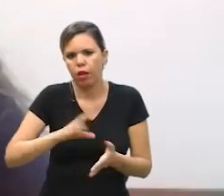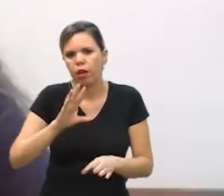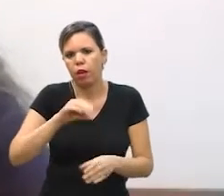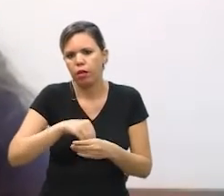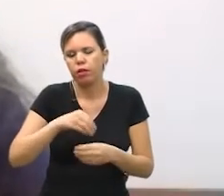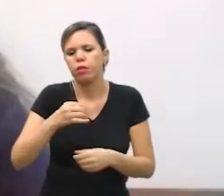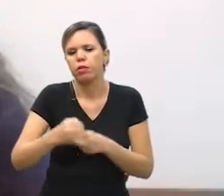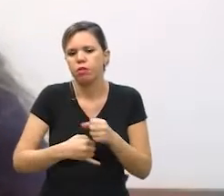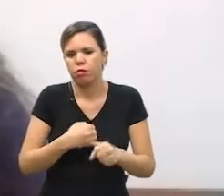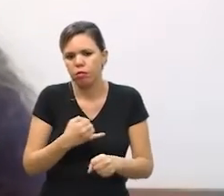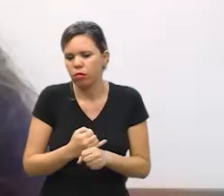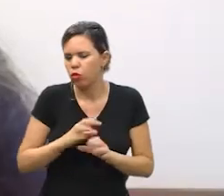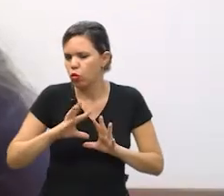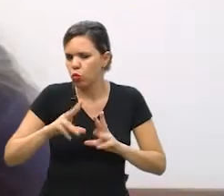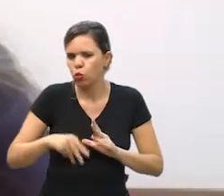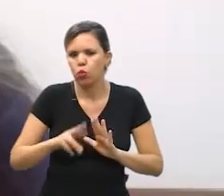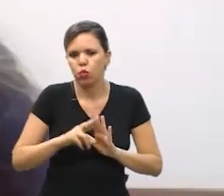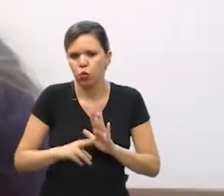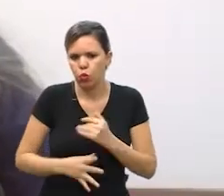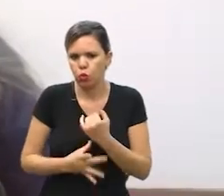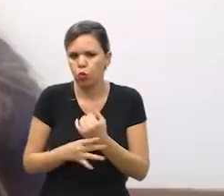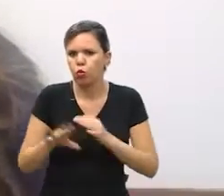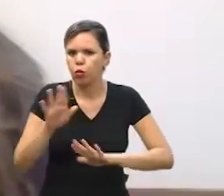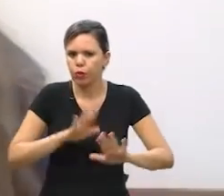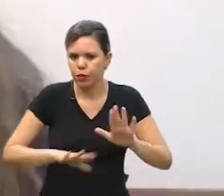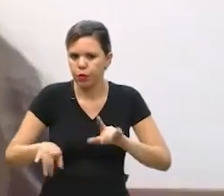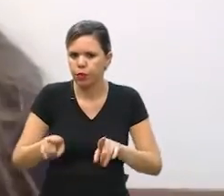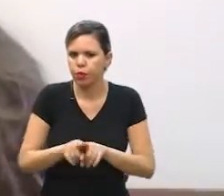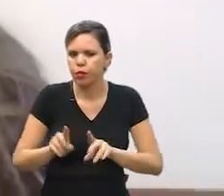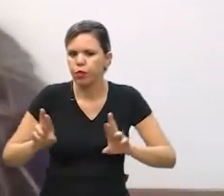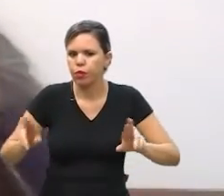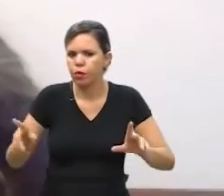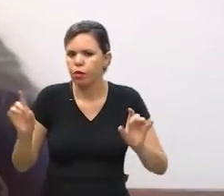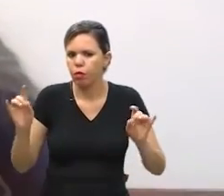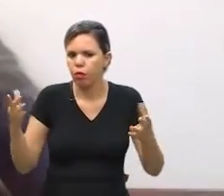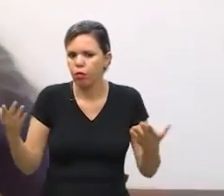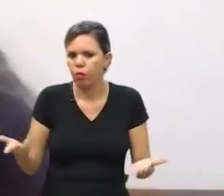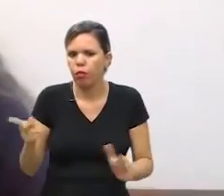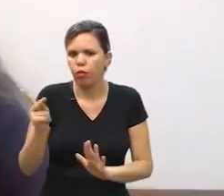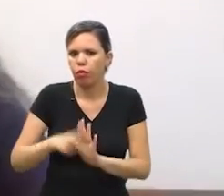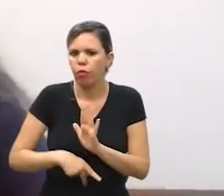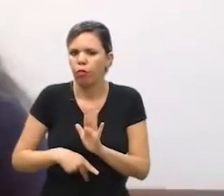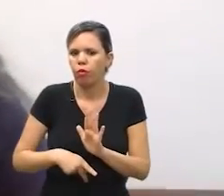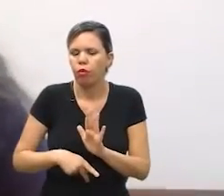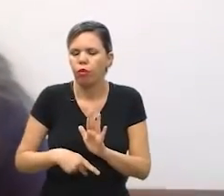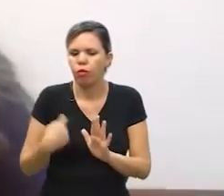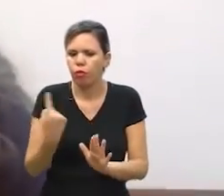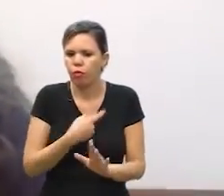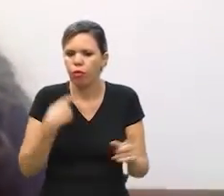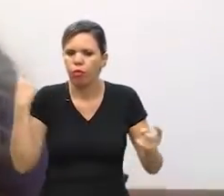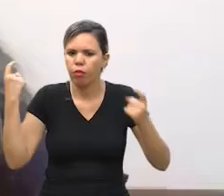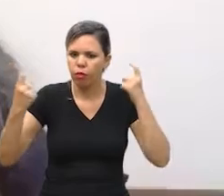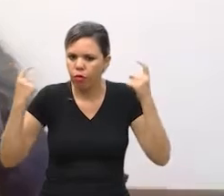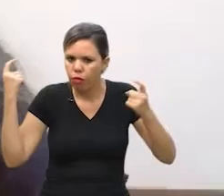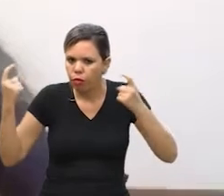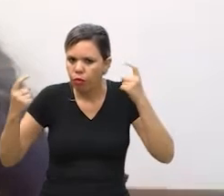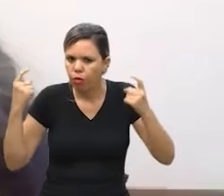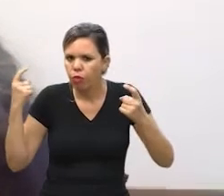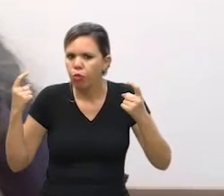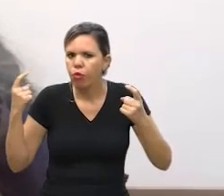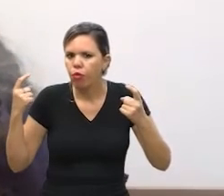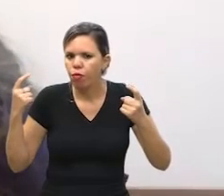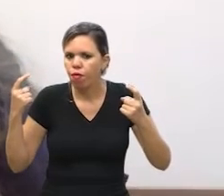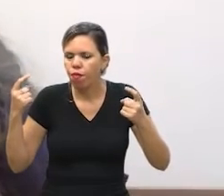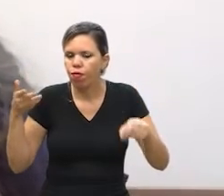dentro da plataforma enfim todos os cuidados mas o que diferenciou esse projeto foi justamente a gente se preocupar com